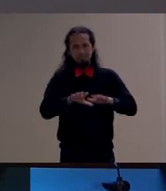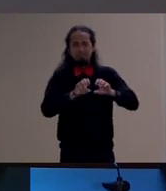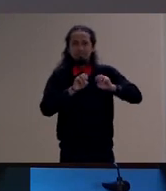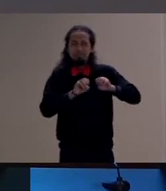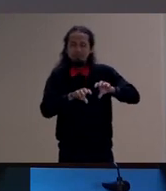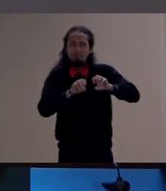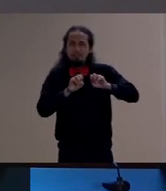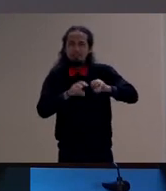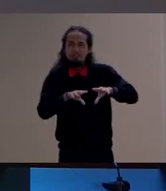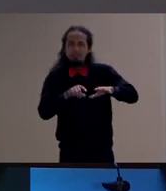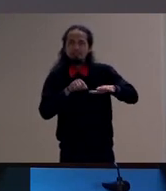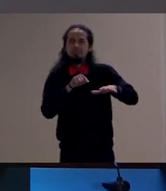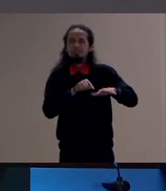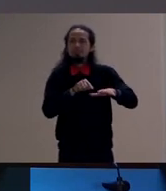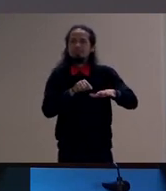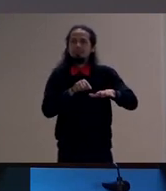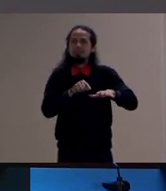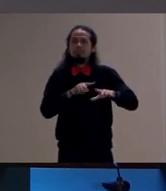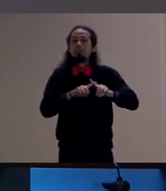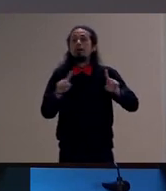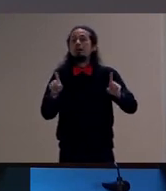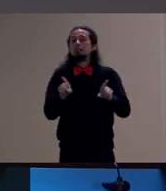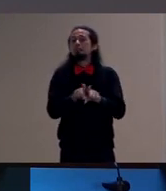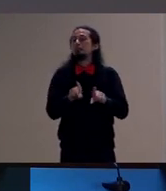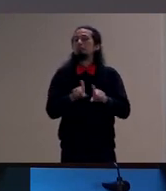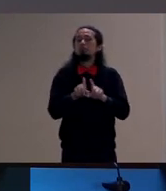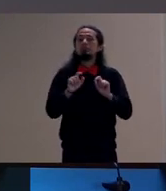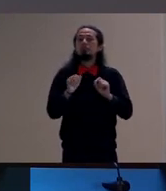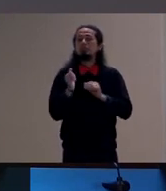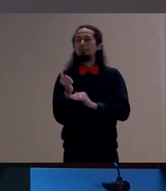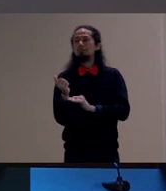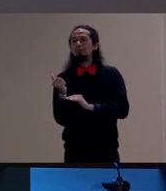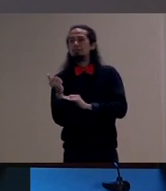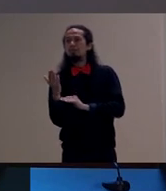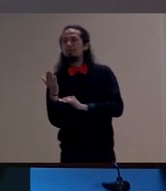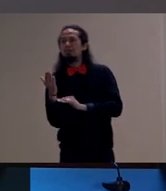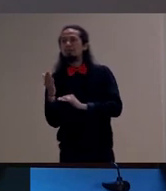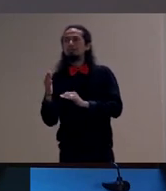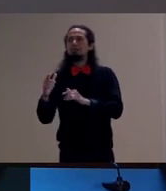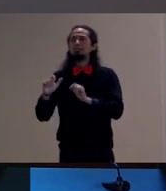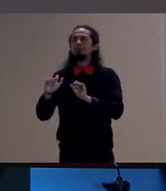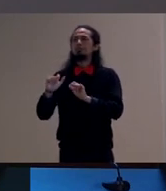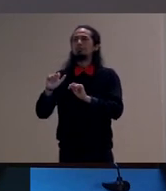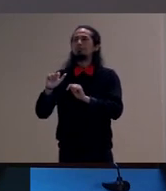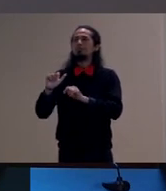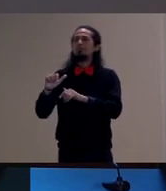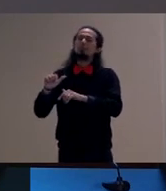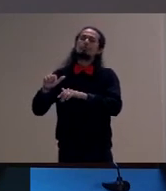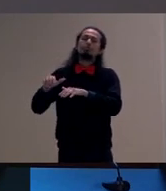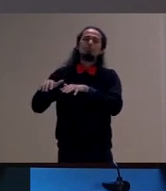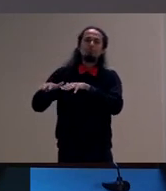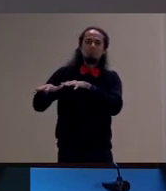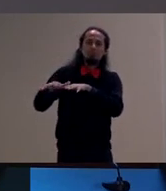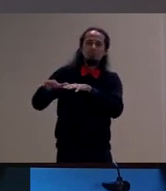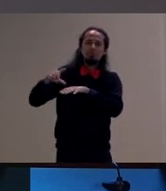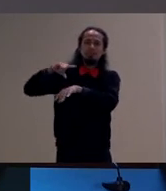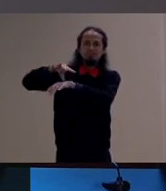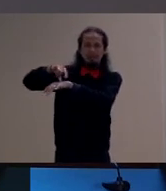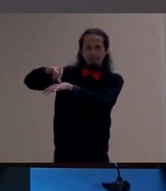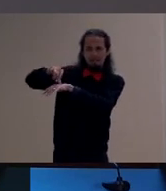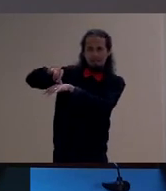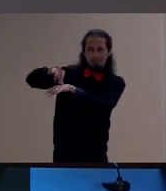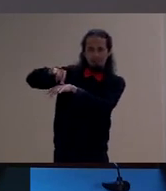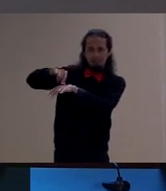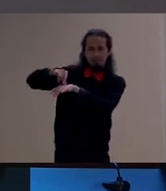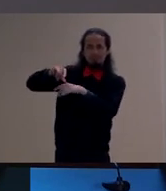crianças estão um pouco mais alheias a esse movimento do sistema capitalista um pouco que o Benjamin critica aqui dos